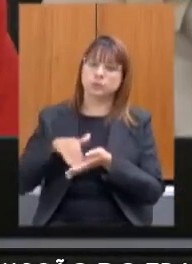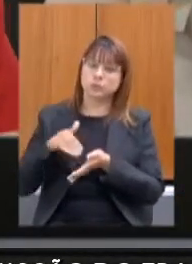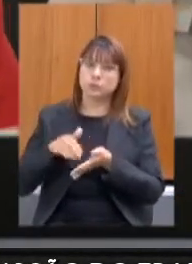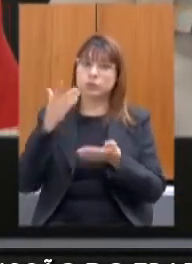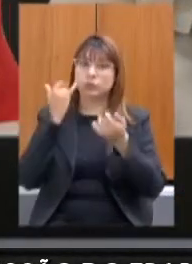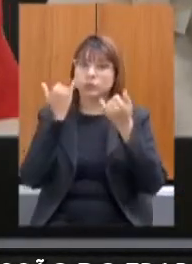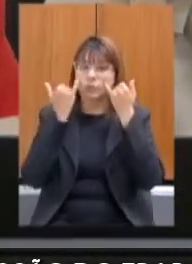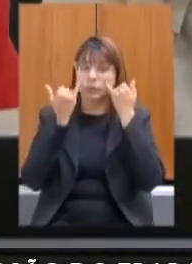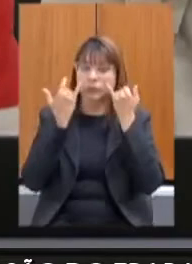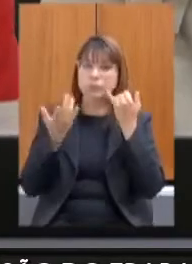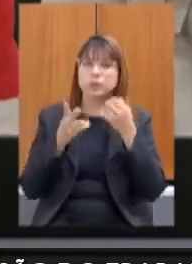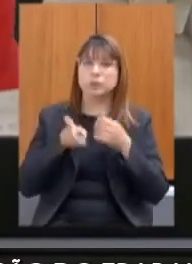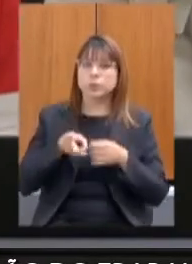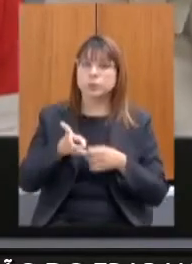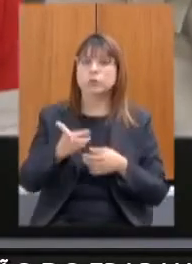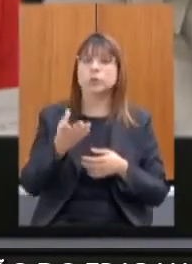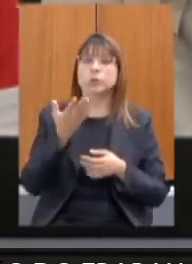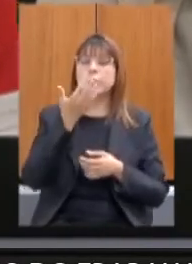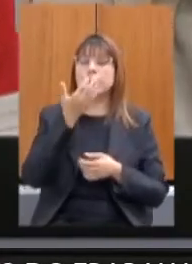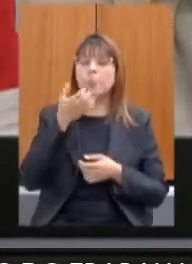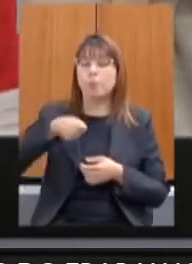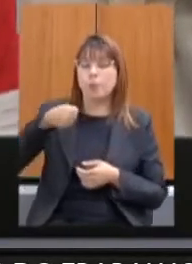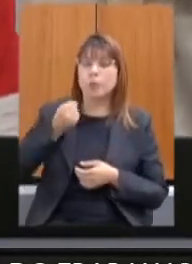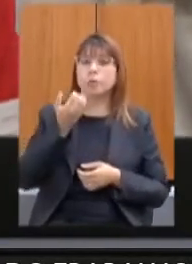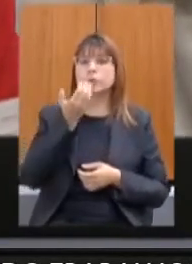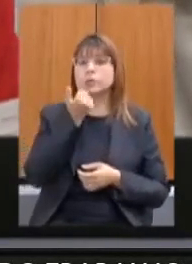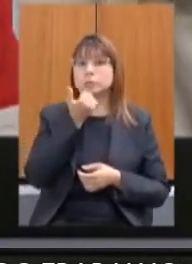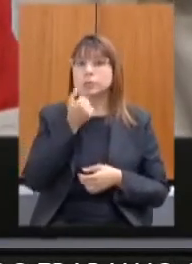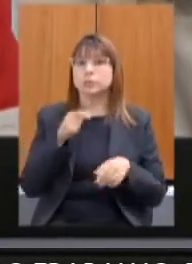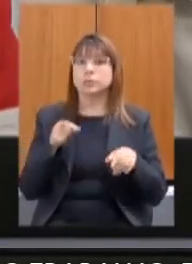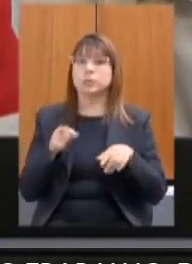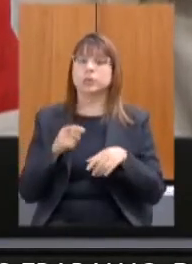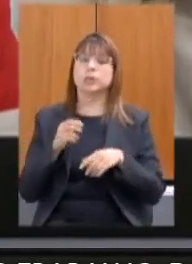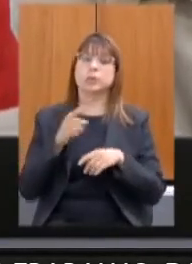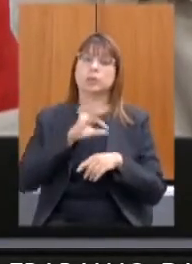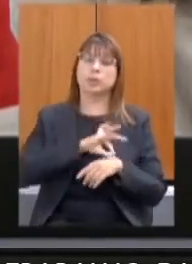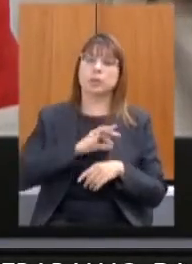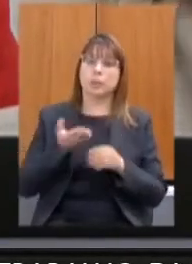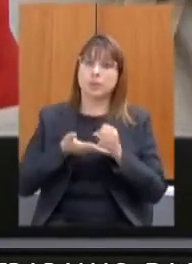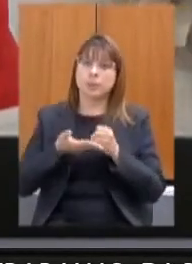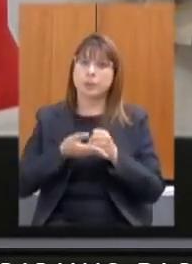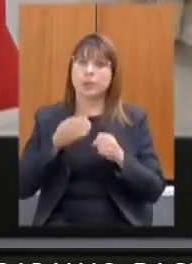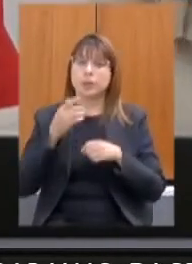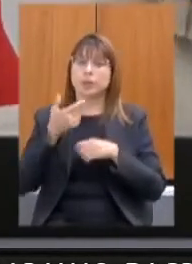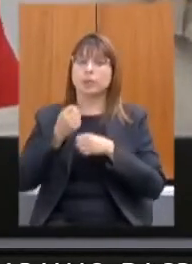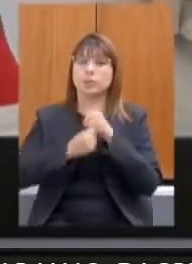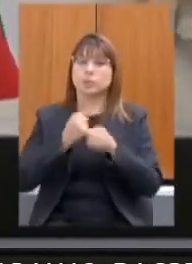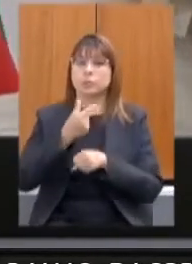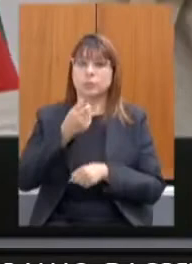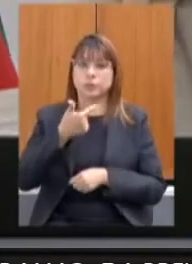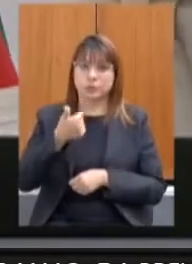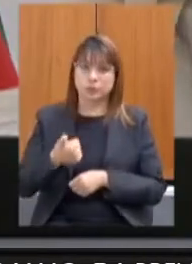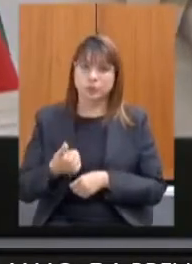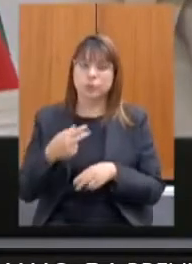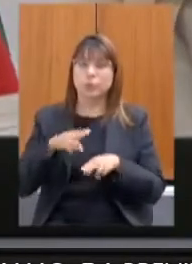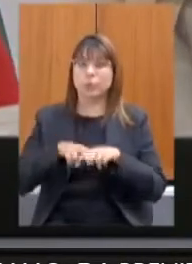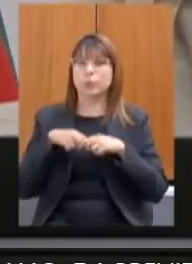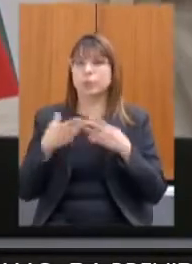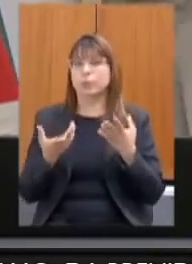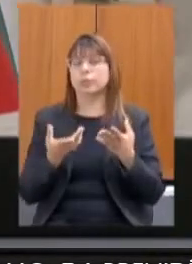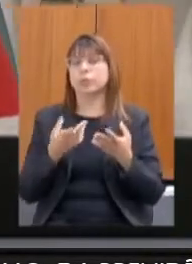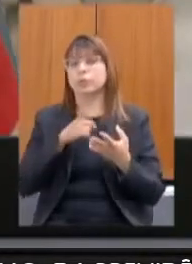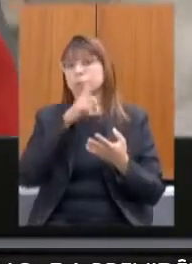possibilidade de continuidade do Bolsa Merenda e Renda Mínima em 2021 considerando a pandemia a ausência do calendário do retorno às aulas